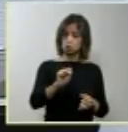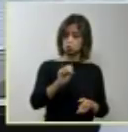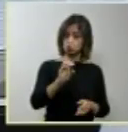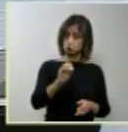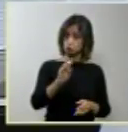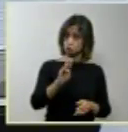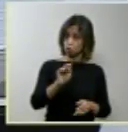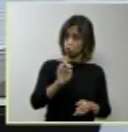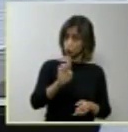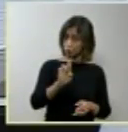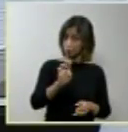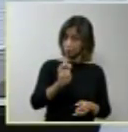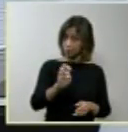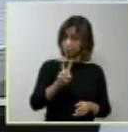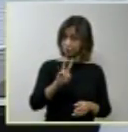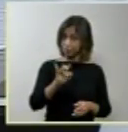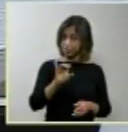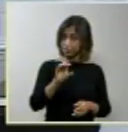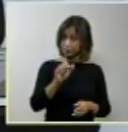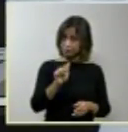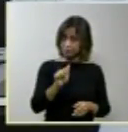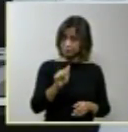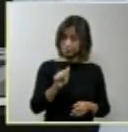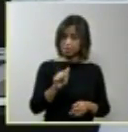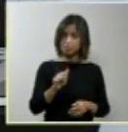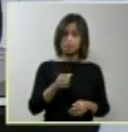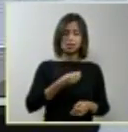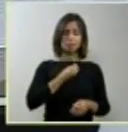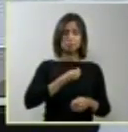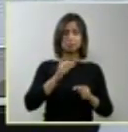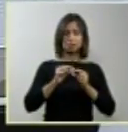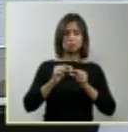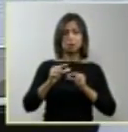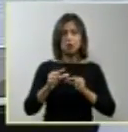vegetativa um pouco maior ou um pouco menor.